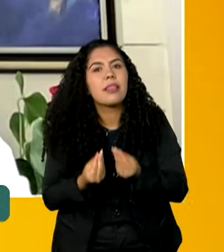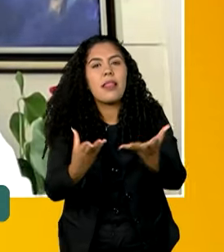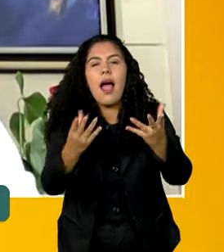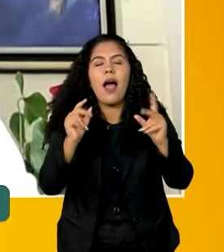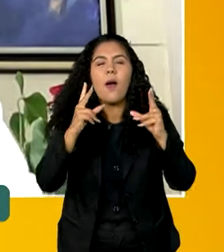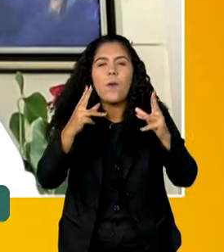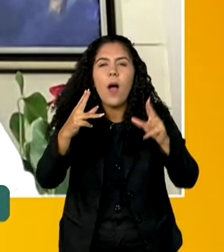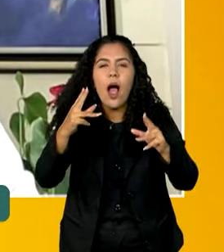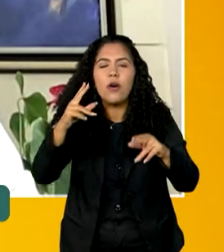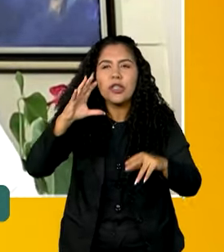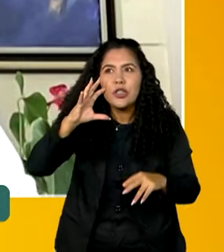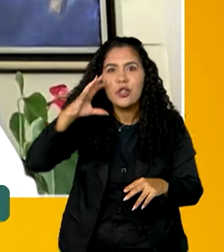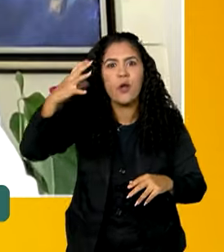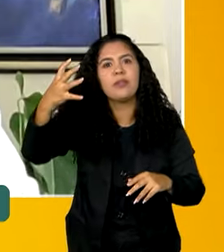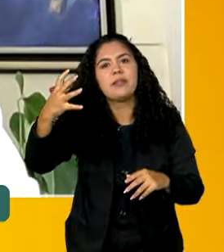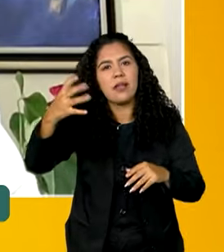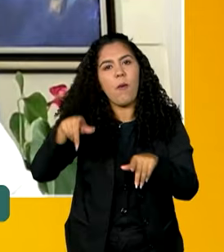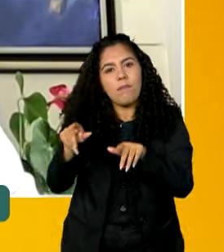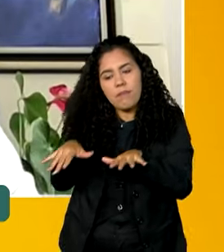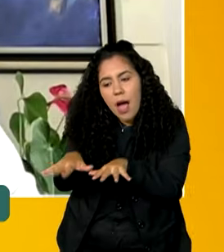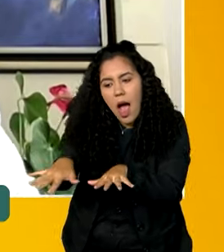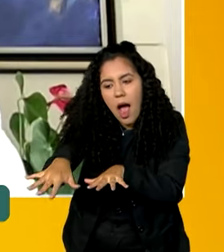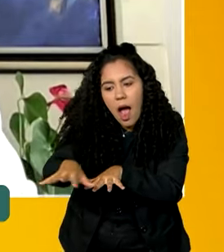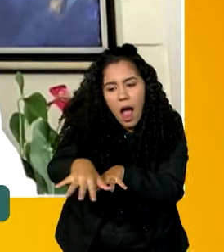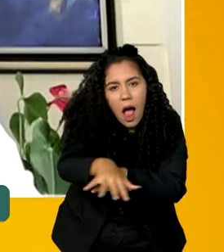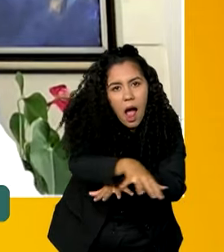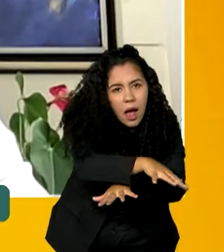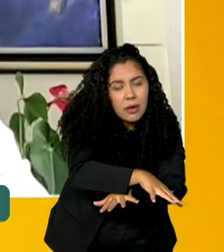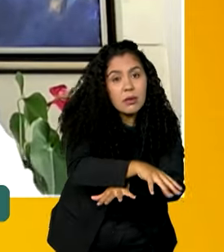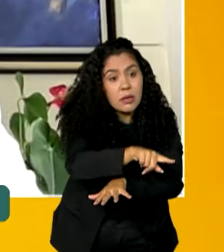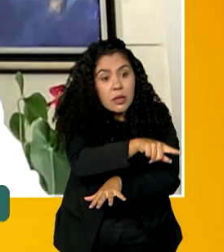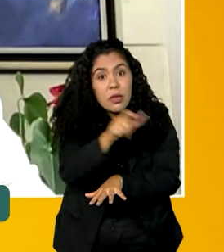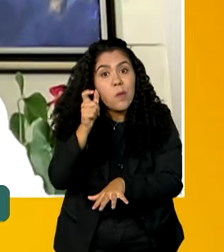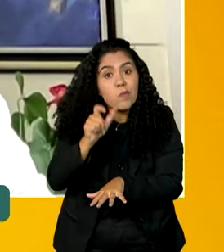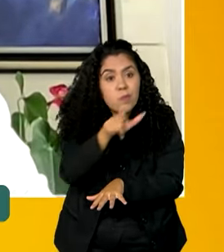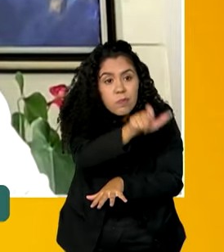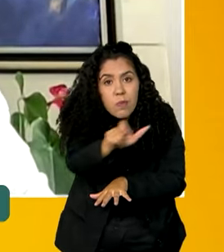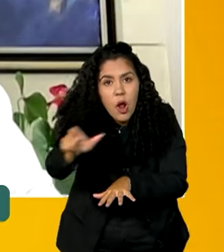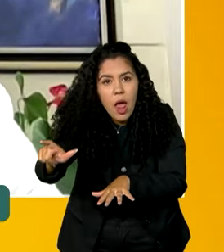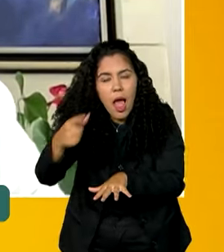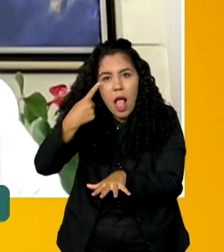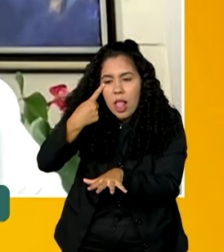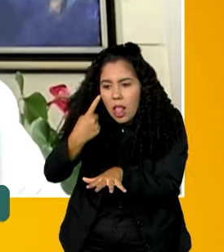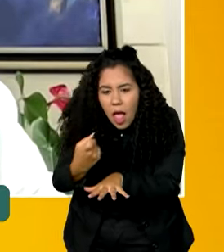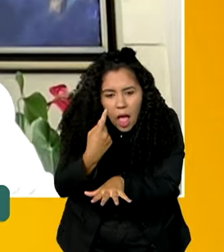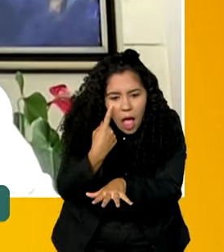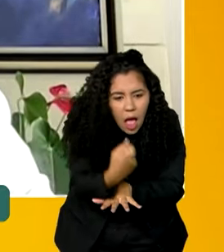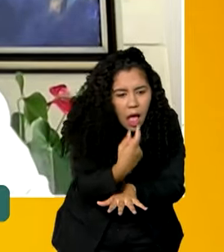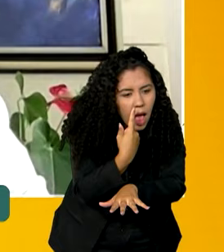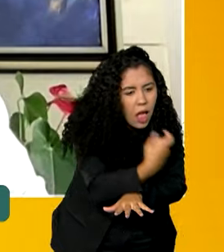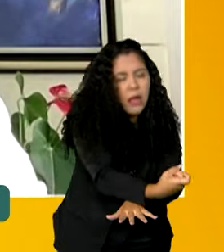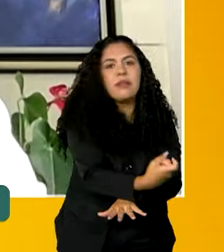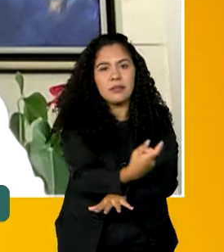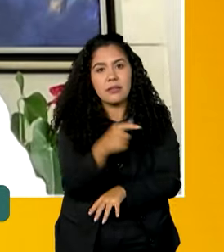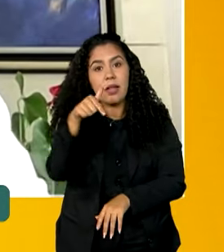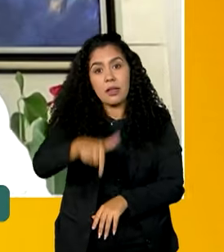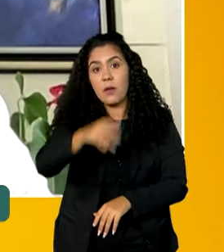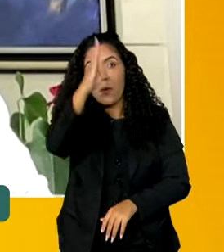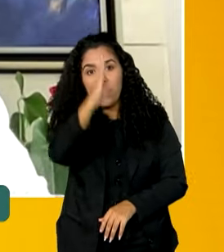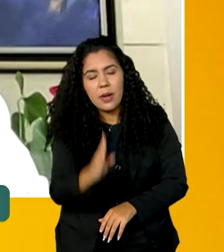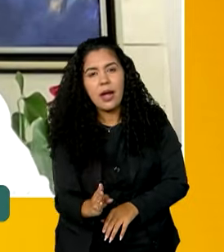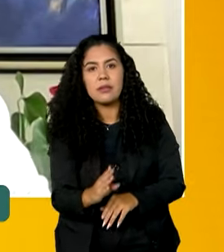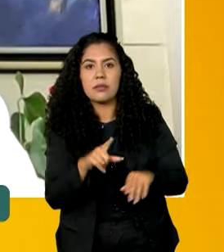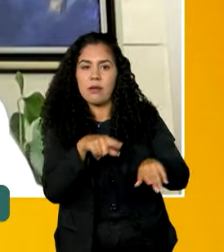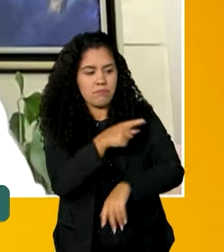essas áreas e para que as mulheres se interessem mais por essas áreas no nosso país, desde a